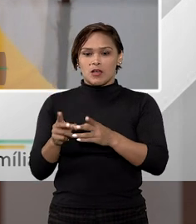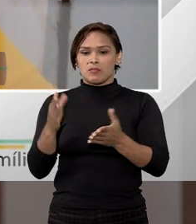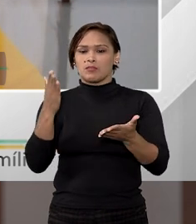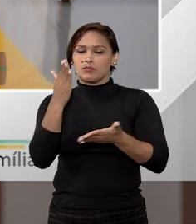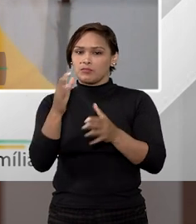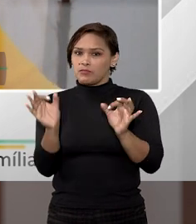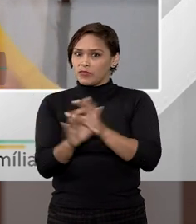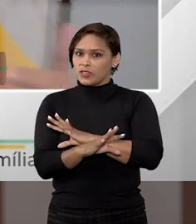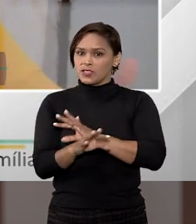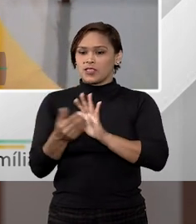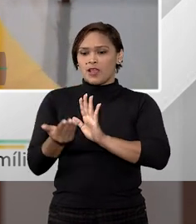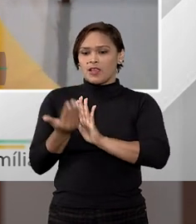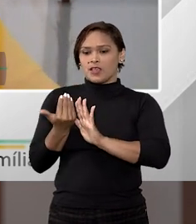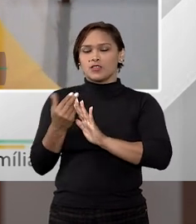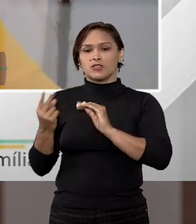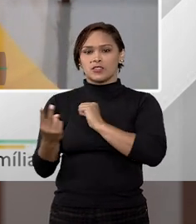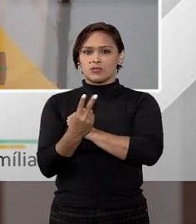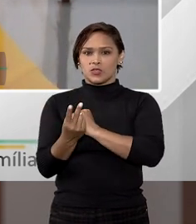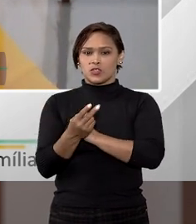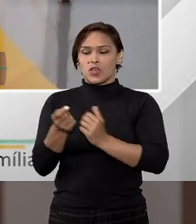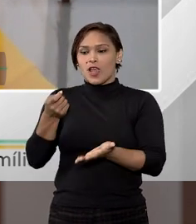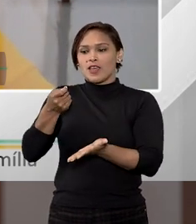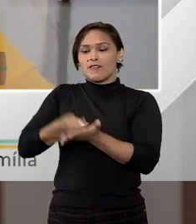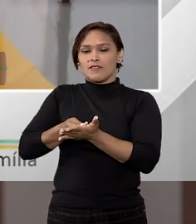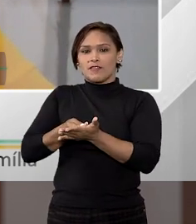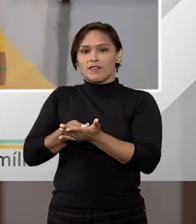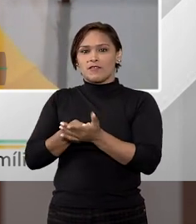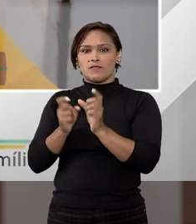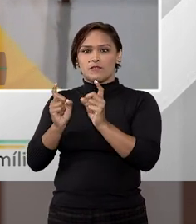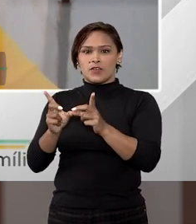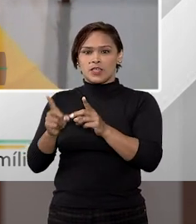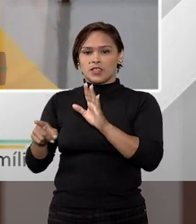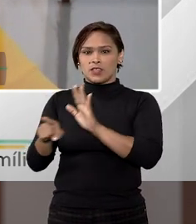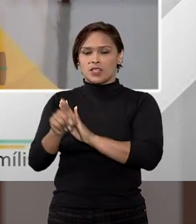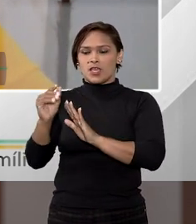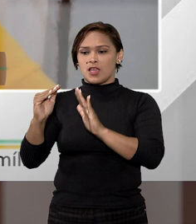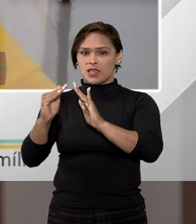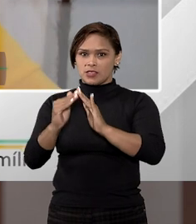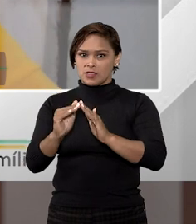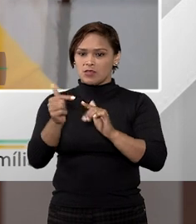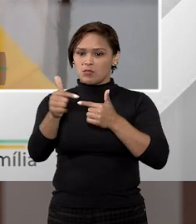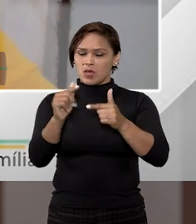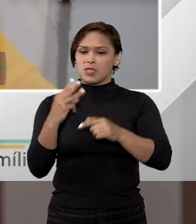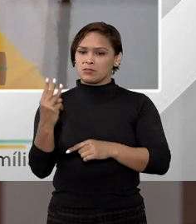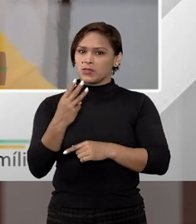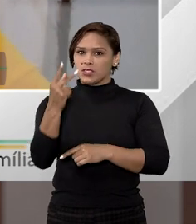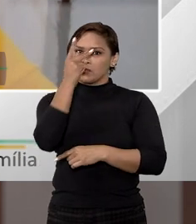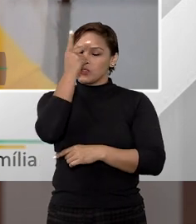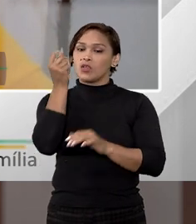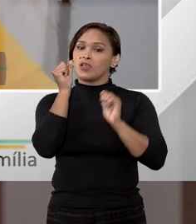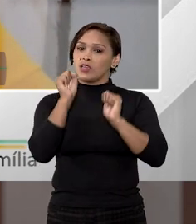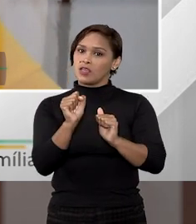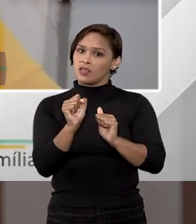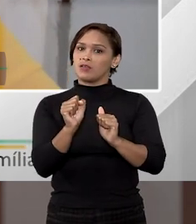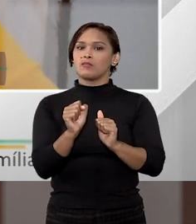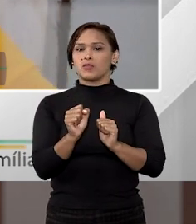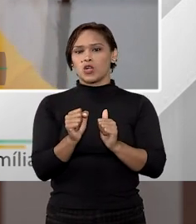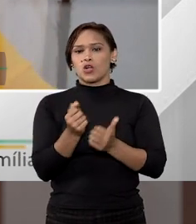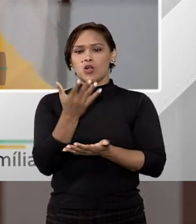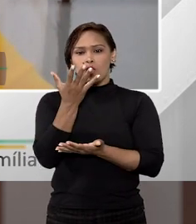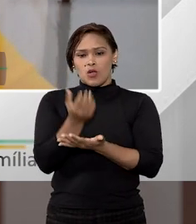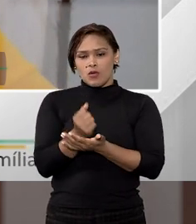para quitar a dívida, ele renuncia essa proteção e decide vender esse bem para um terceiro, ele pode, ou seja,